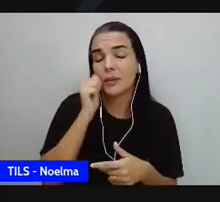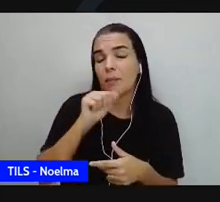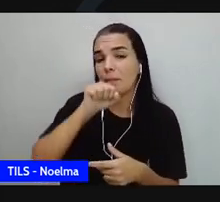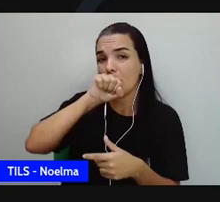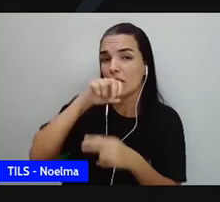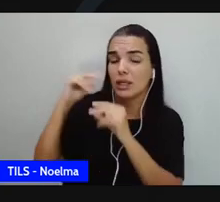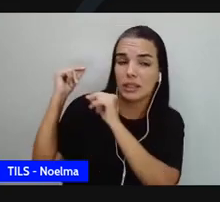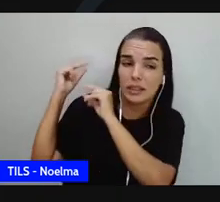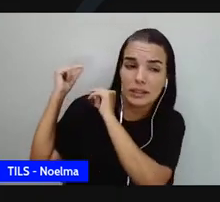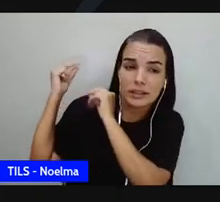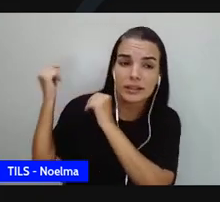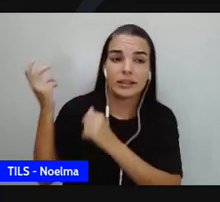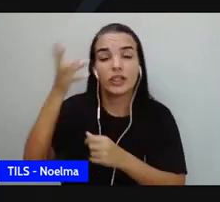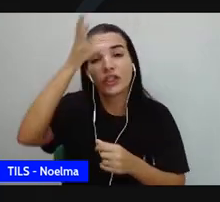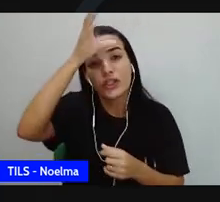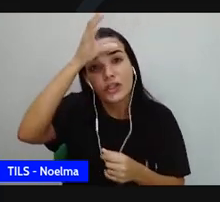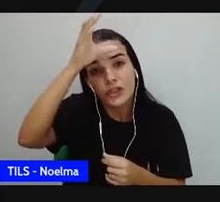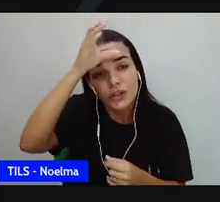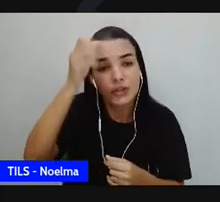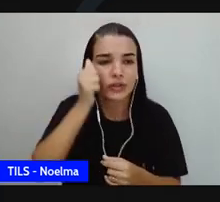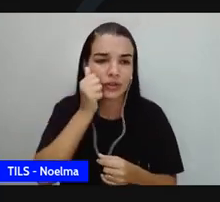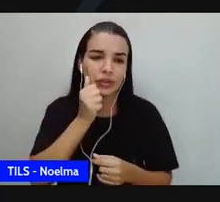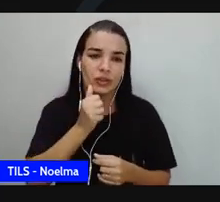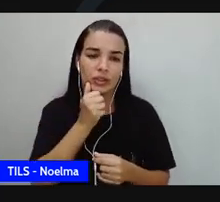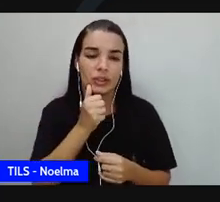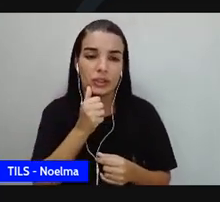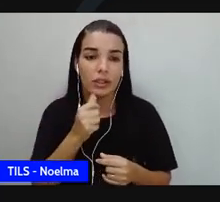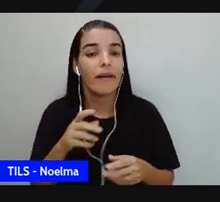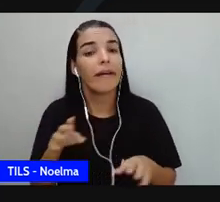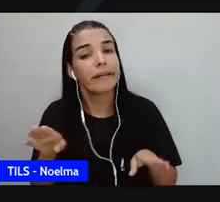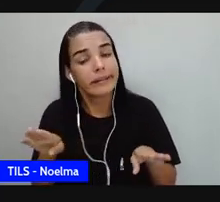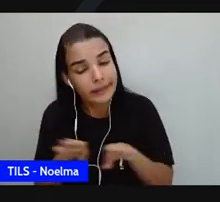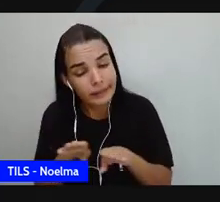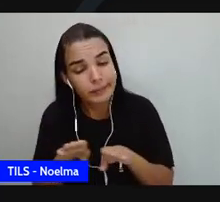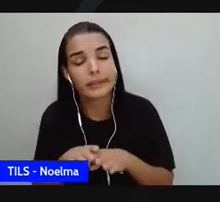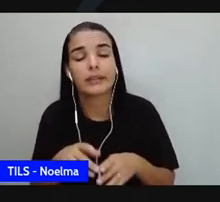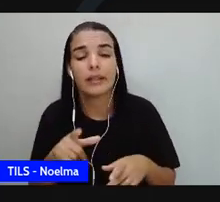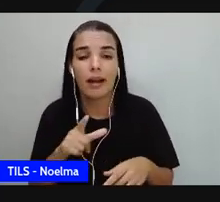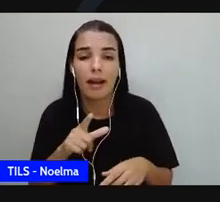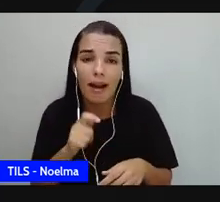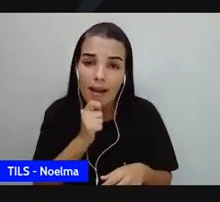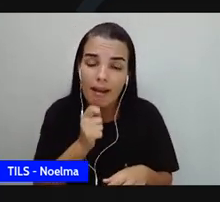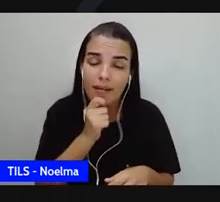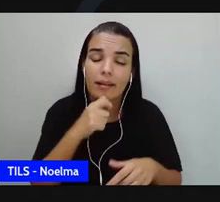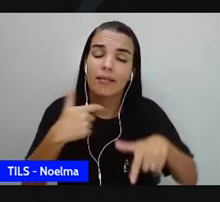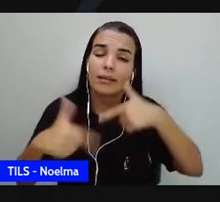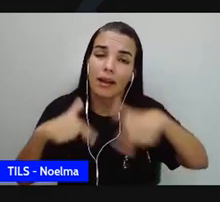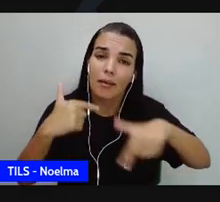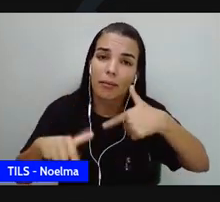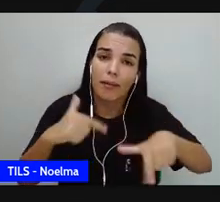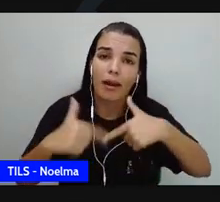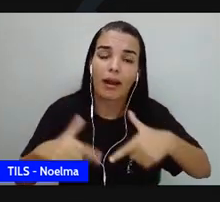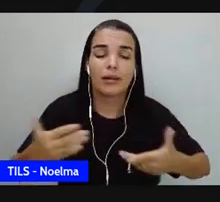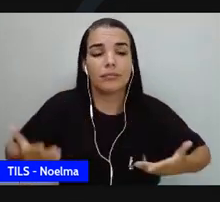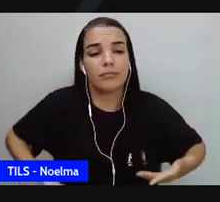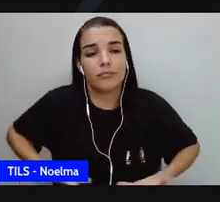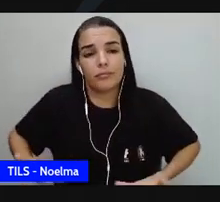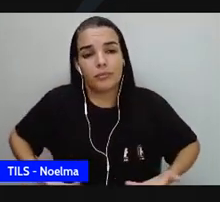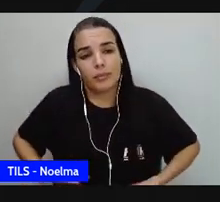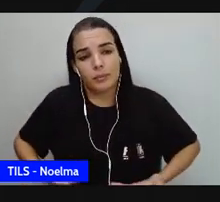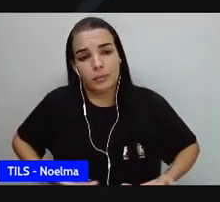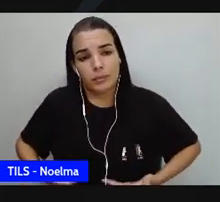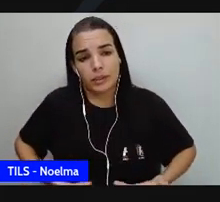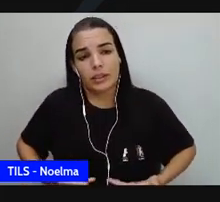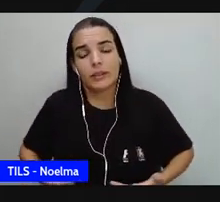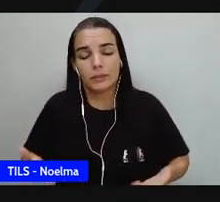que trabalharam a vida toda. E, às vezes, ainda trabalham como empregada doméstica, não é? Na cidade de capital.